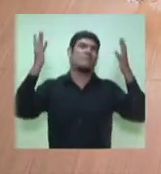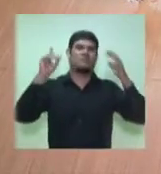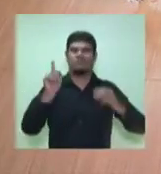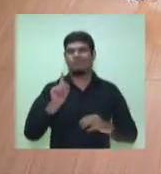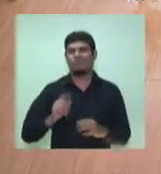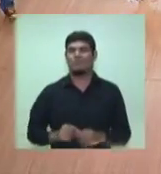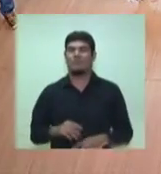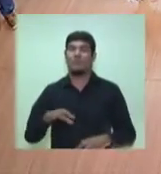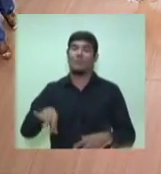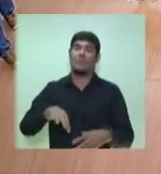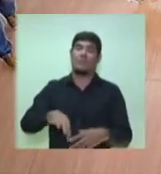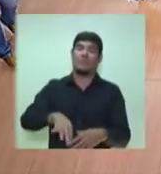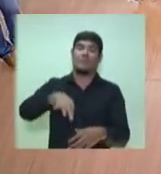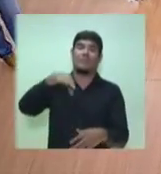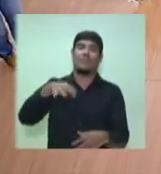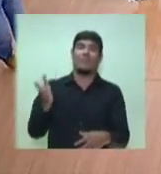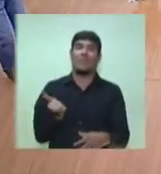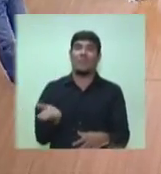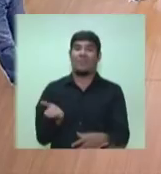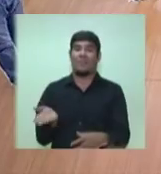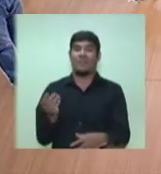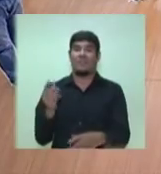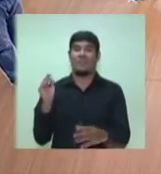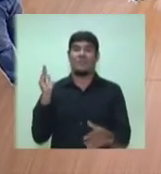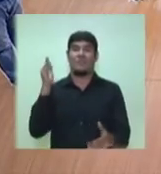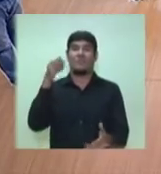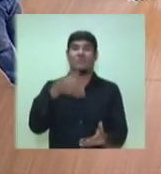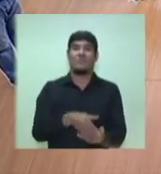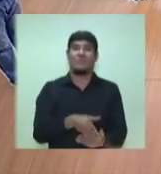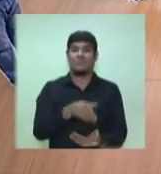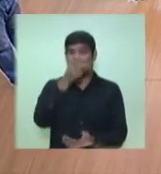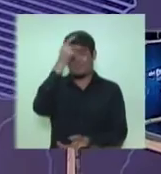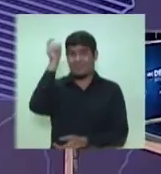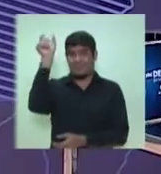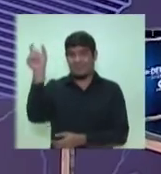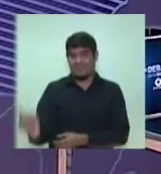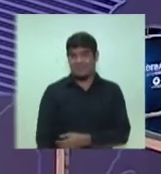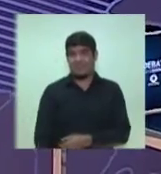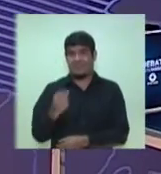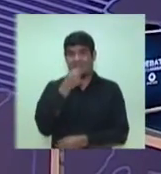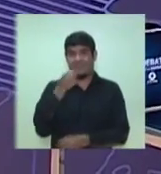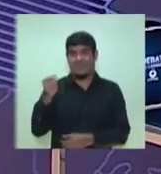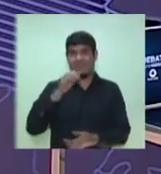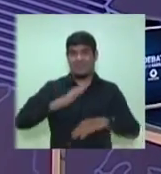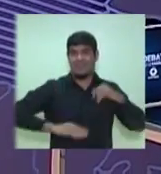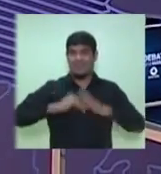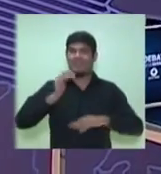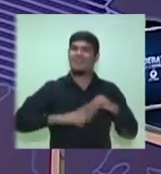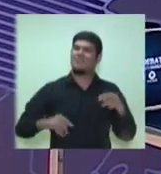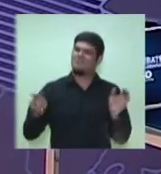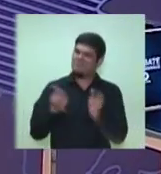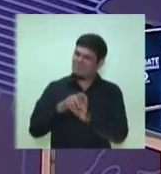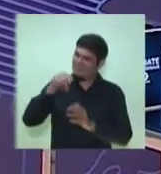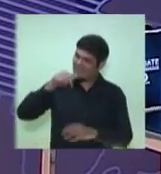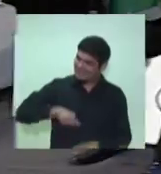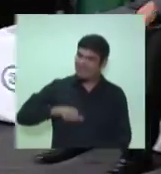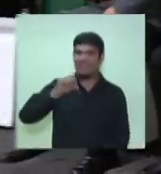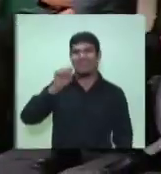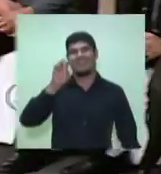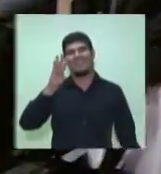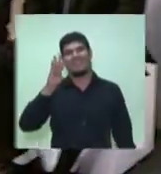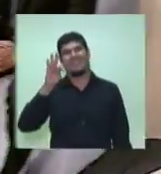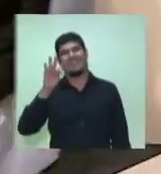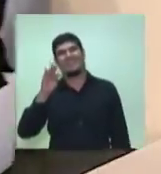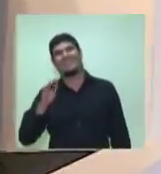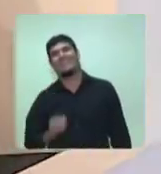sortear, então, o último jornalista, que nesse caso aqui só sobrou uma, é uma jornalista, é a nossa grande repórter aqui da TV em Tempo, Marquilze Pereira. Então,